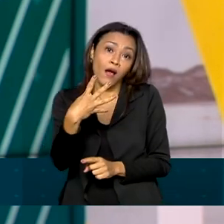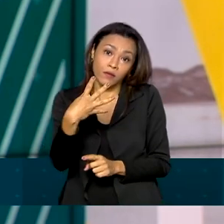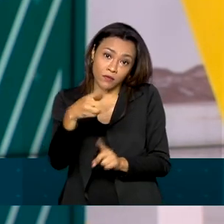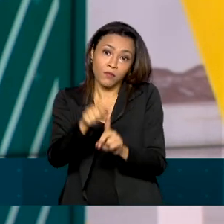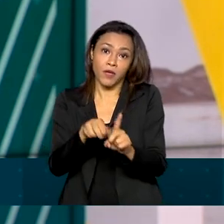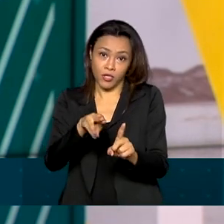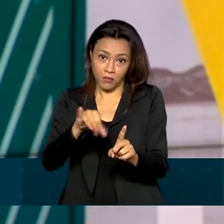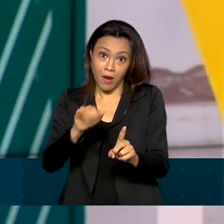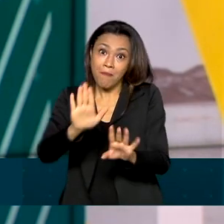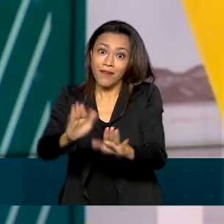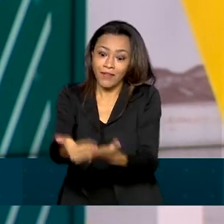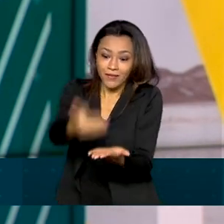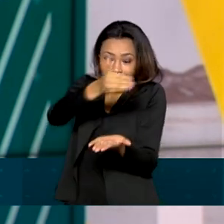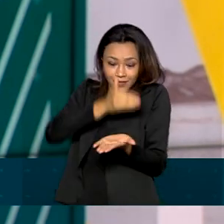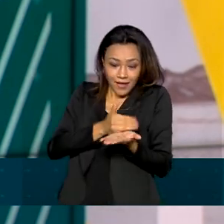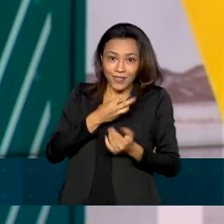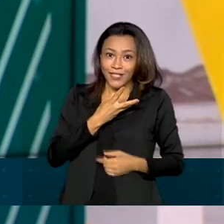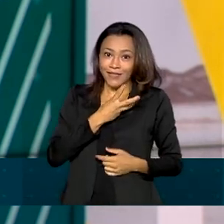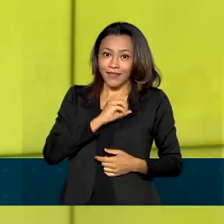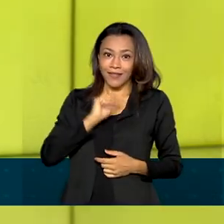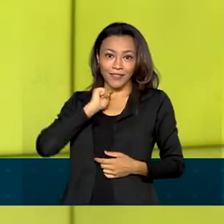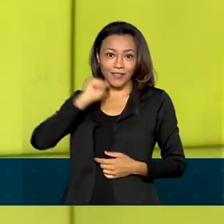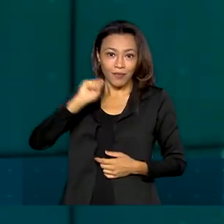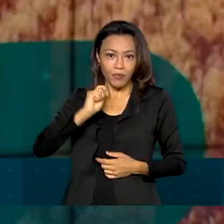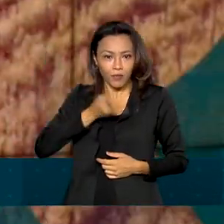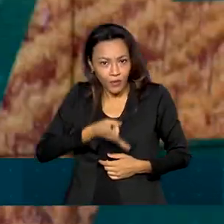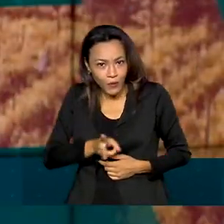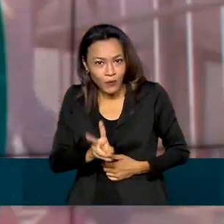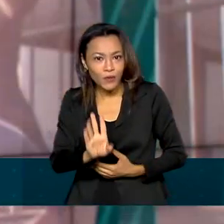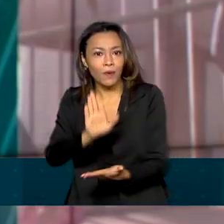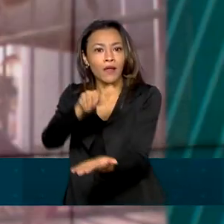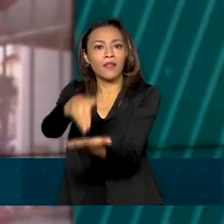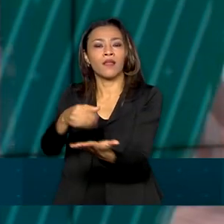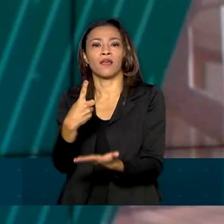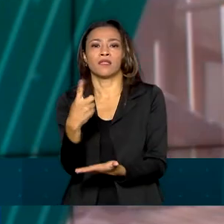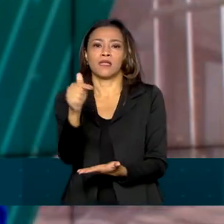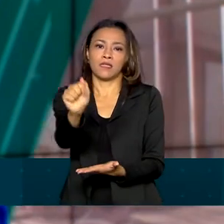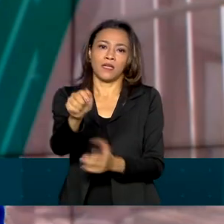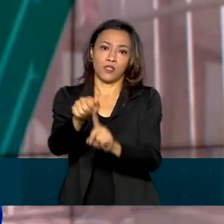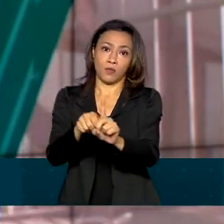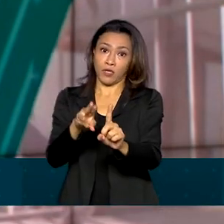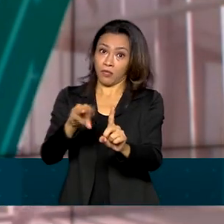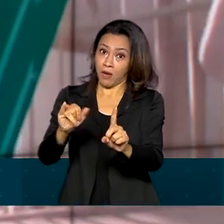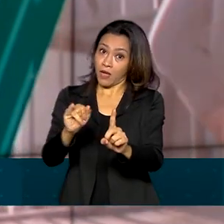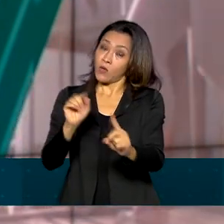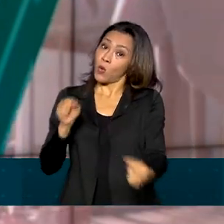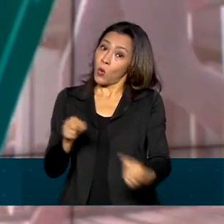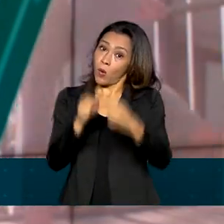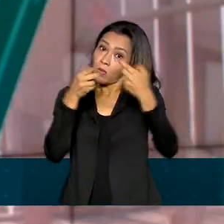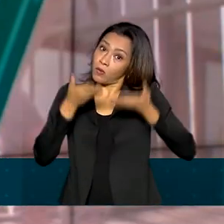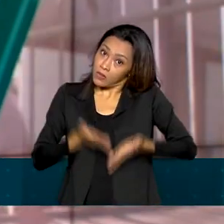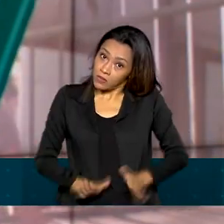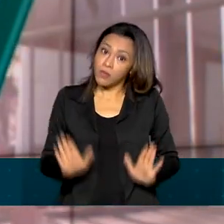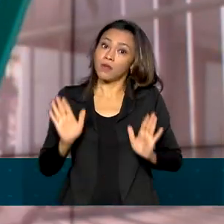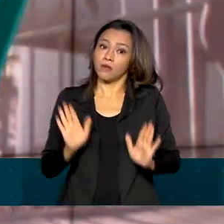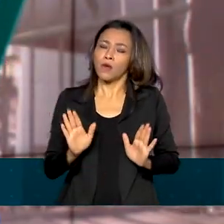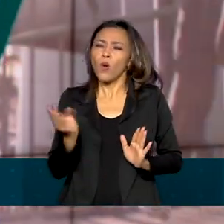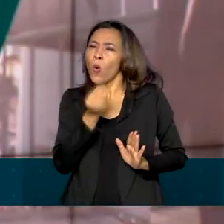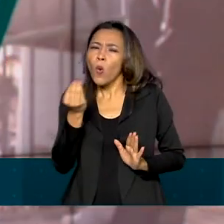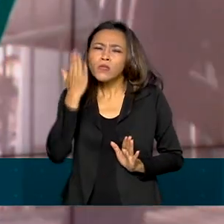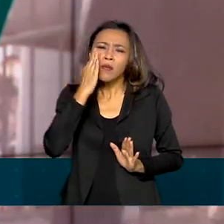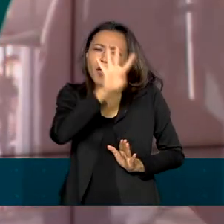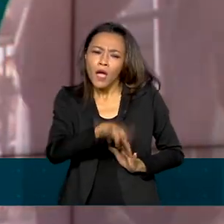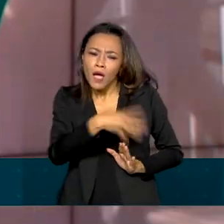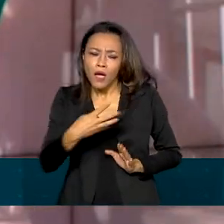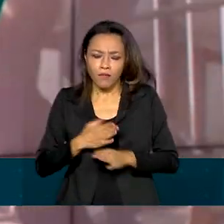adiantada para o dia 30 de abril e segue até 17 de maio, conforme o mês de nascimento. Para consultar o novo calendário, é só acessar